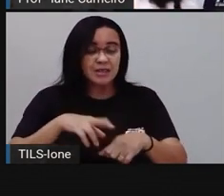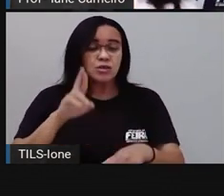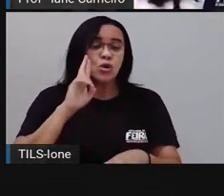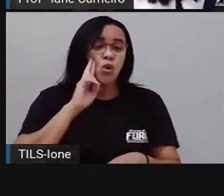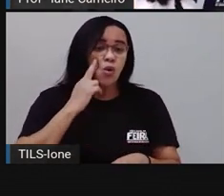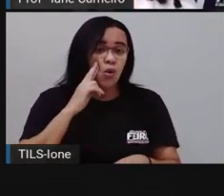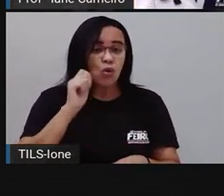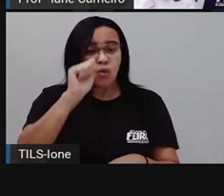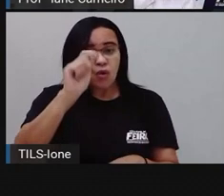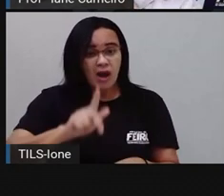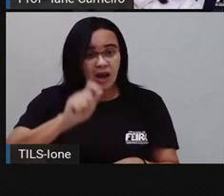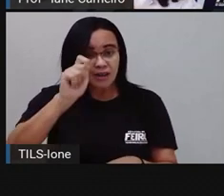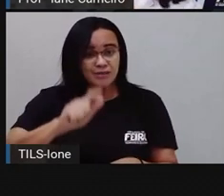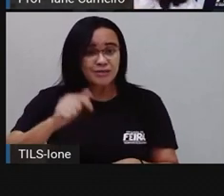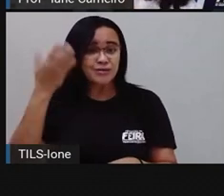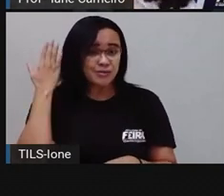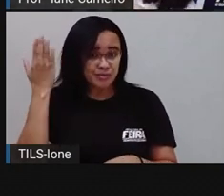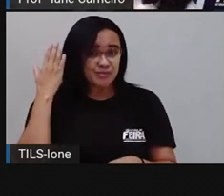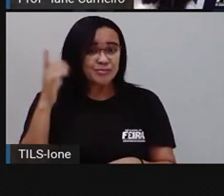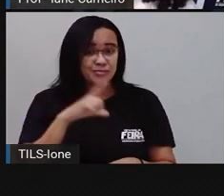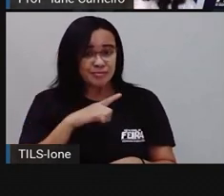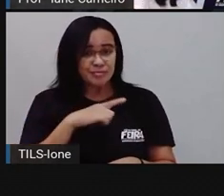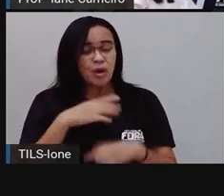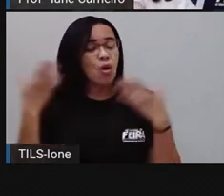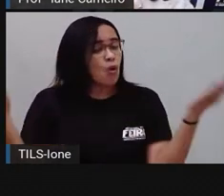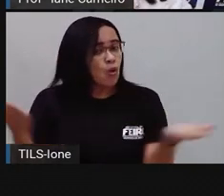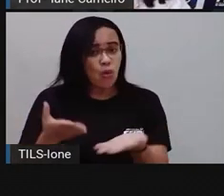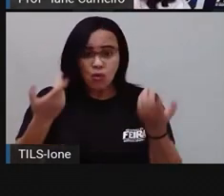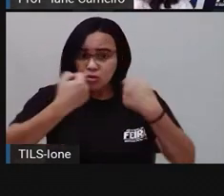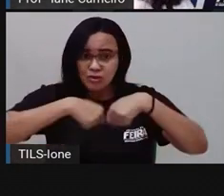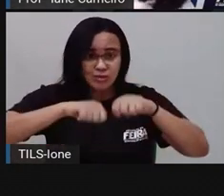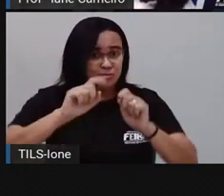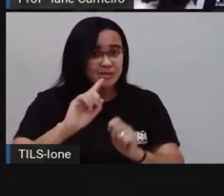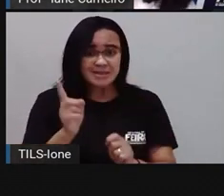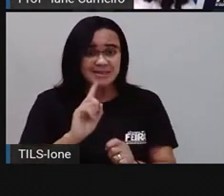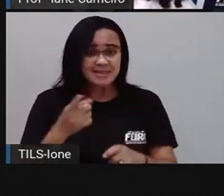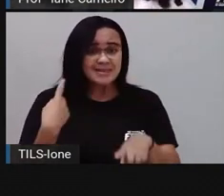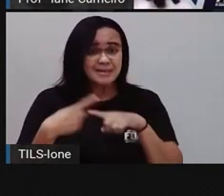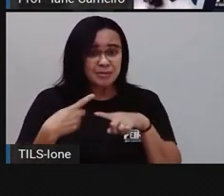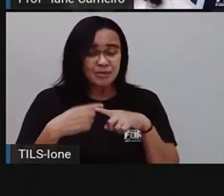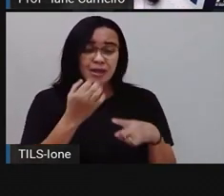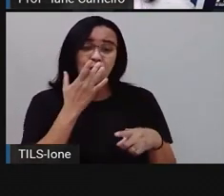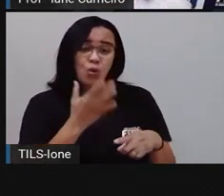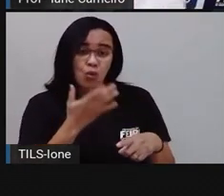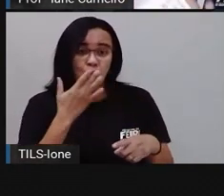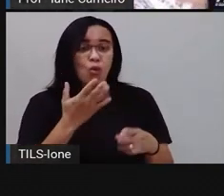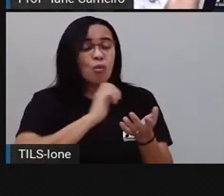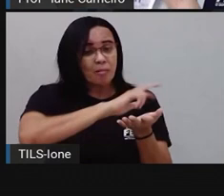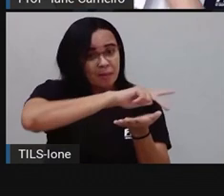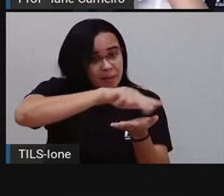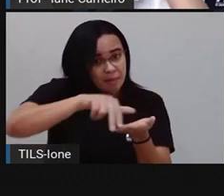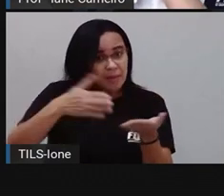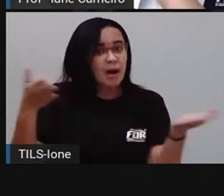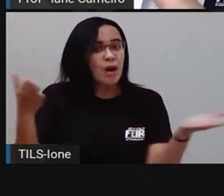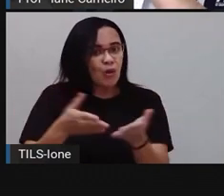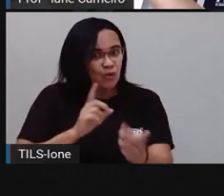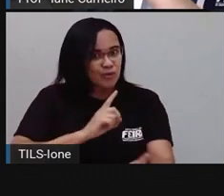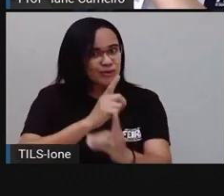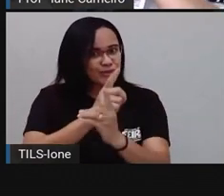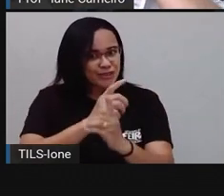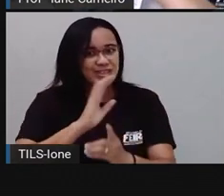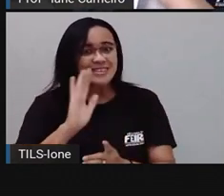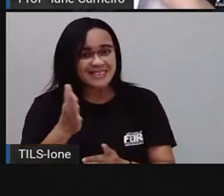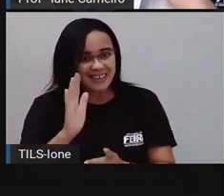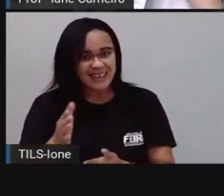tingir o papel. A gente já encontra folhas, né? Nesses tons. Então, geralmente, aqui não vai dar para vocês verem